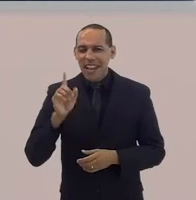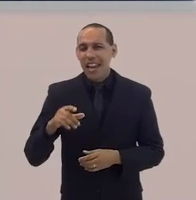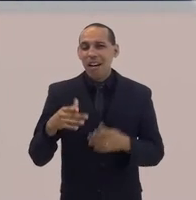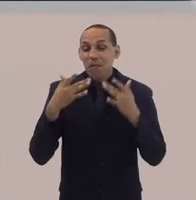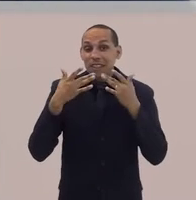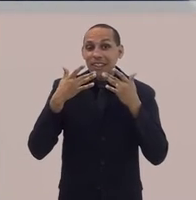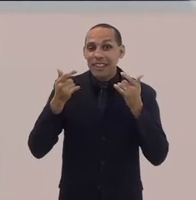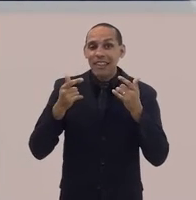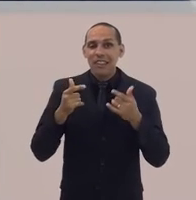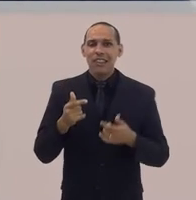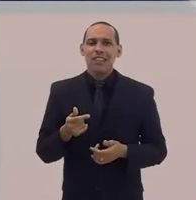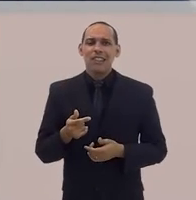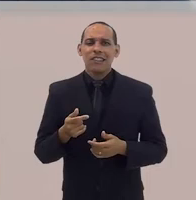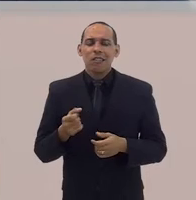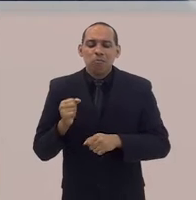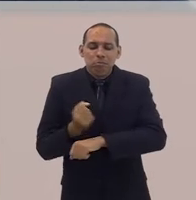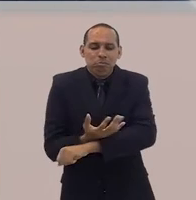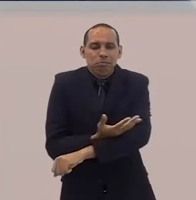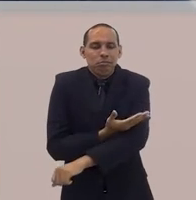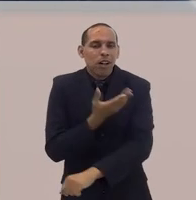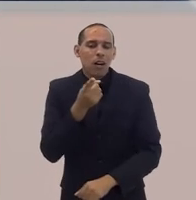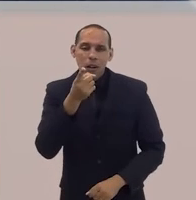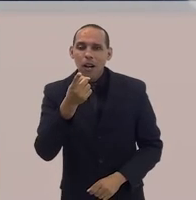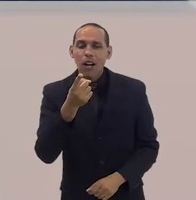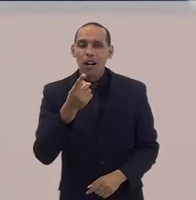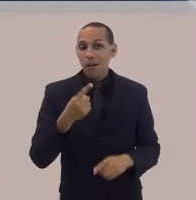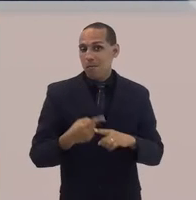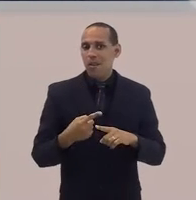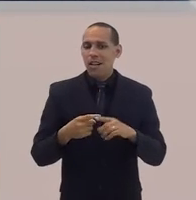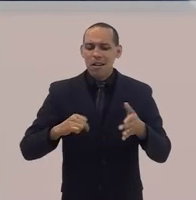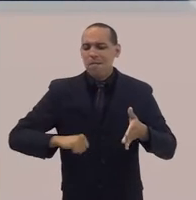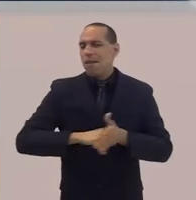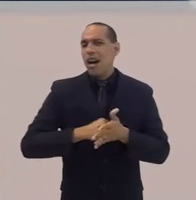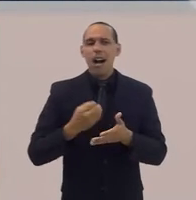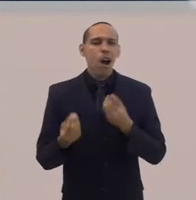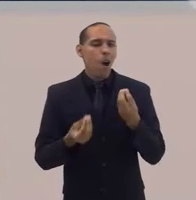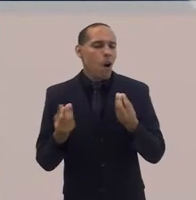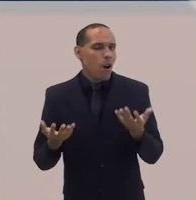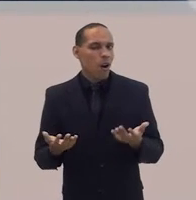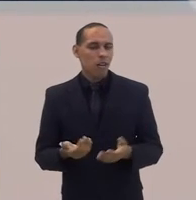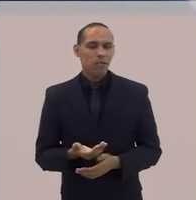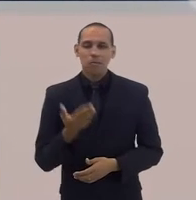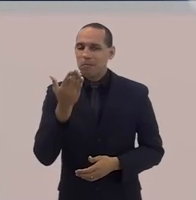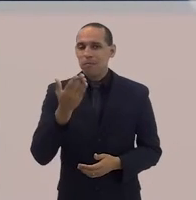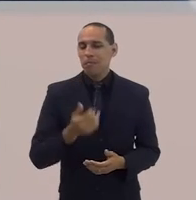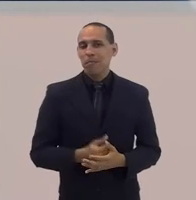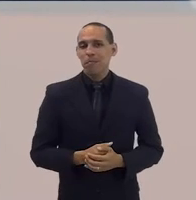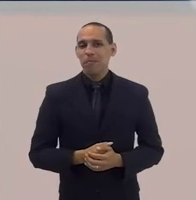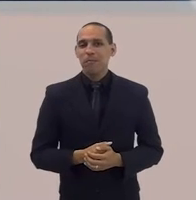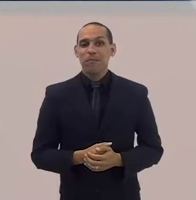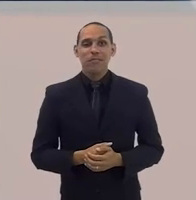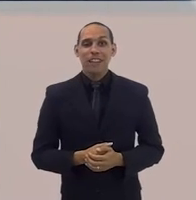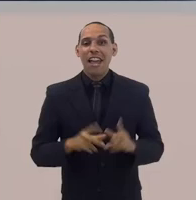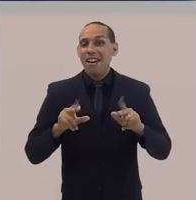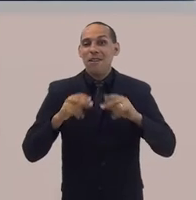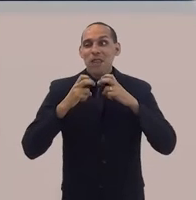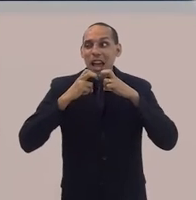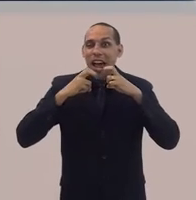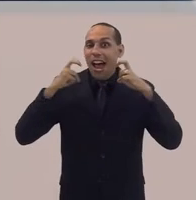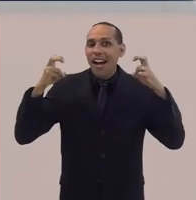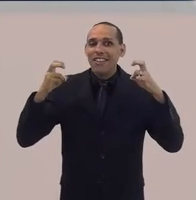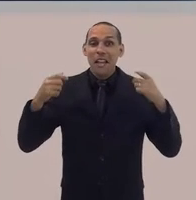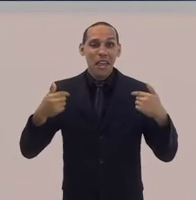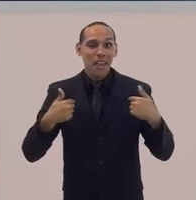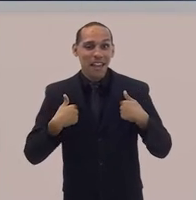E é uma cena que emocionou o senhor? Qual foi o impacto disso para o senhor? Um grito.